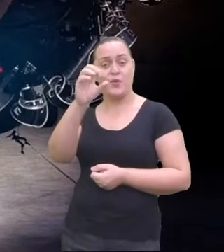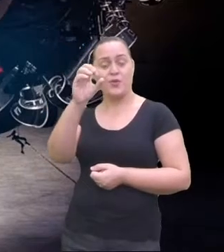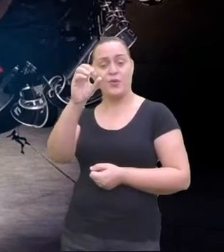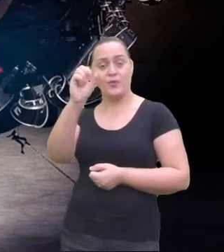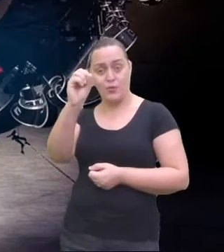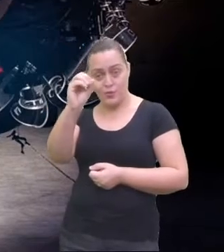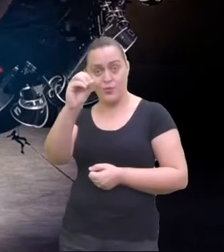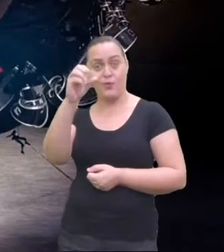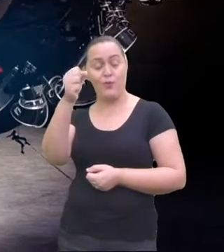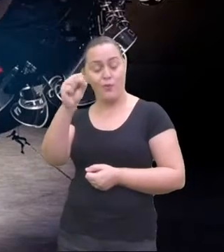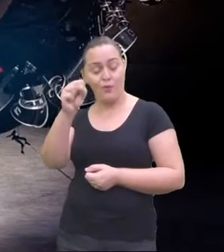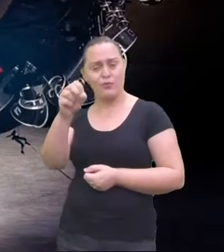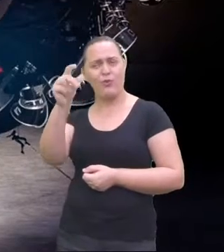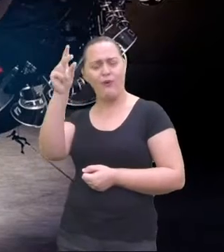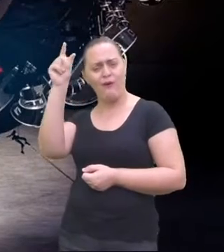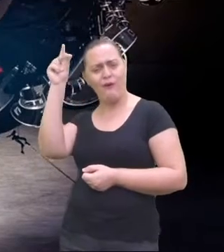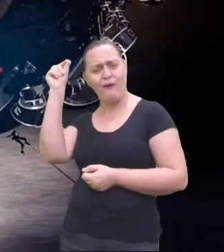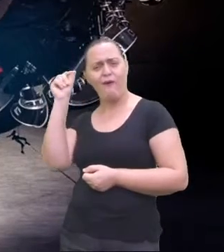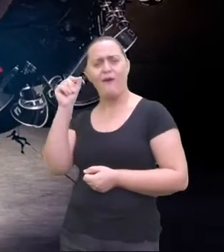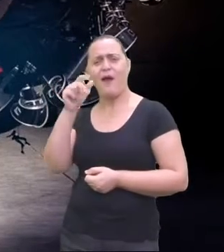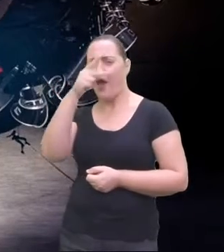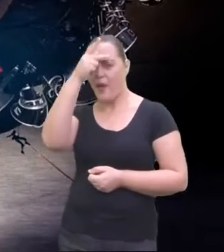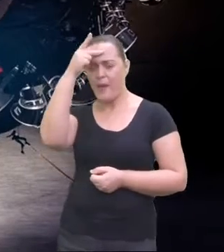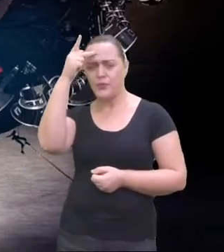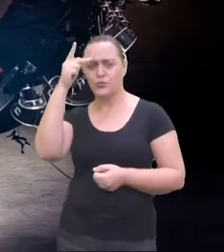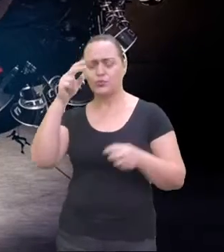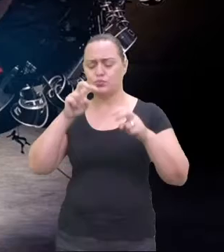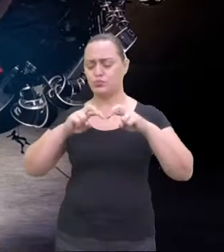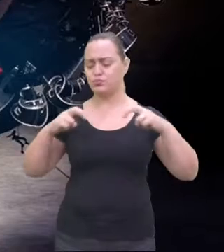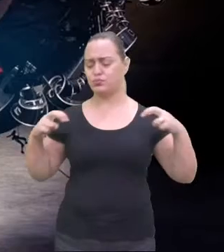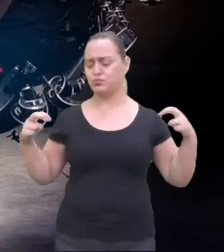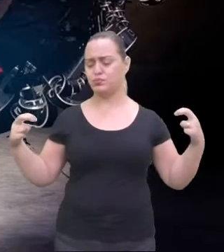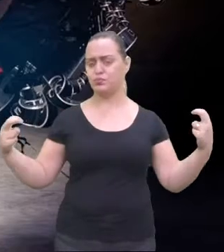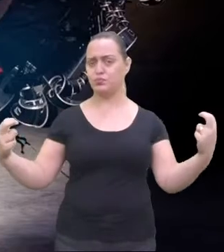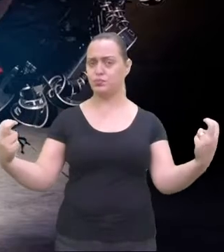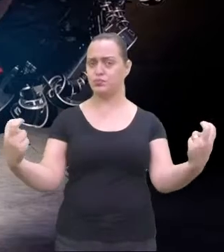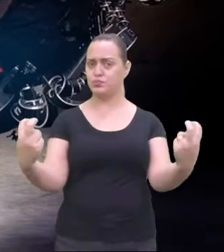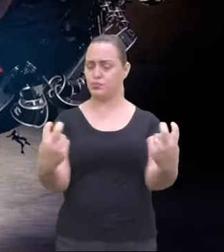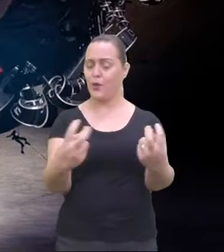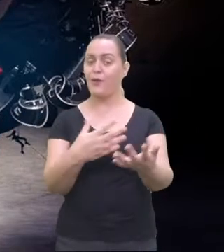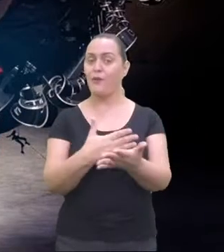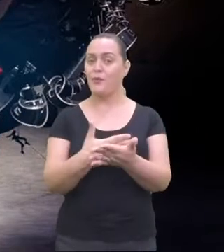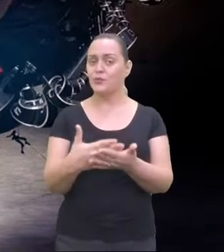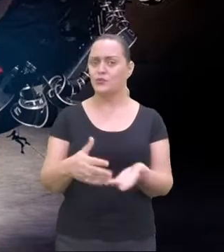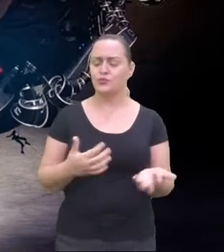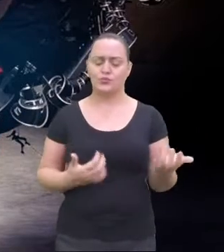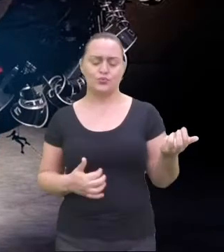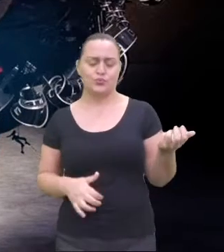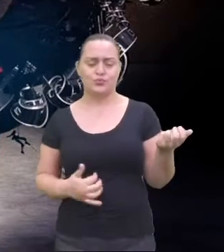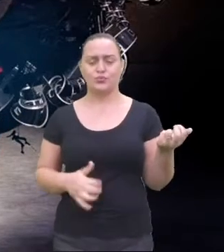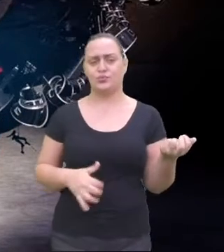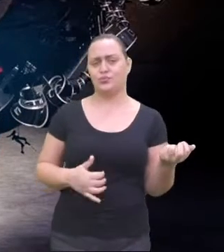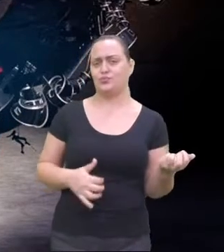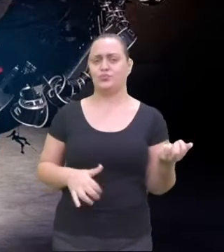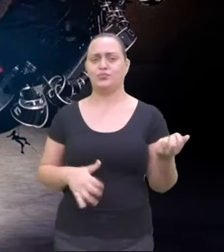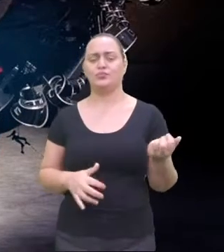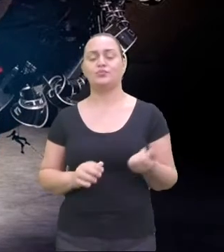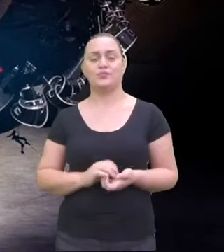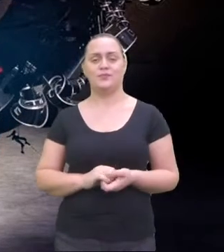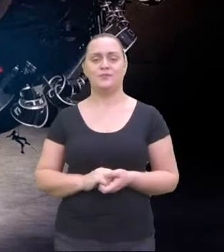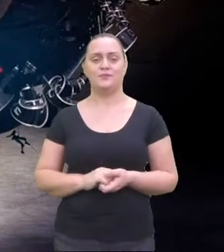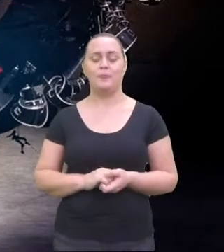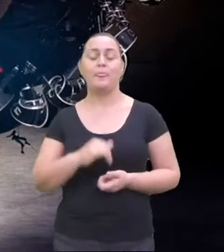estão reunidos informais, pessoas que fazem reuniões informais, onde chorão... O é chorão? Chorão é o músico.